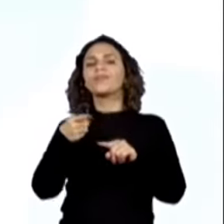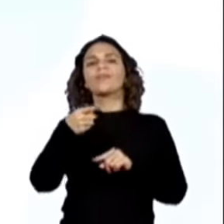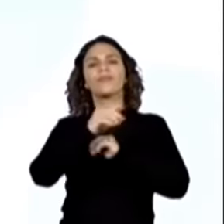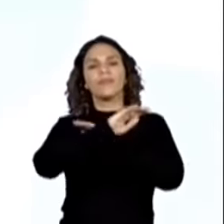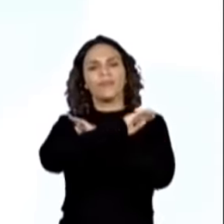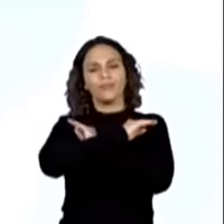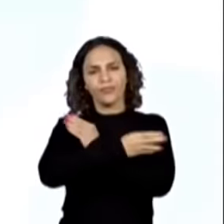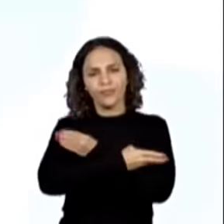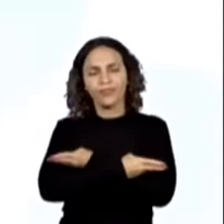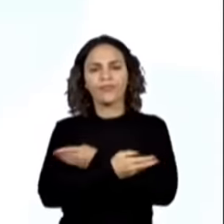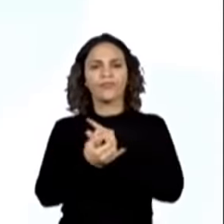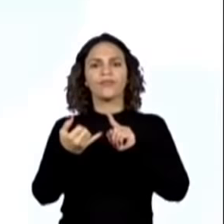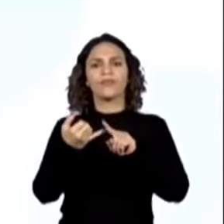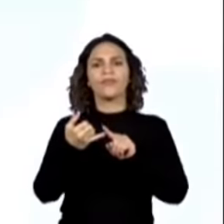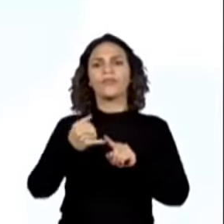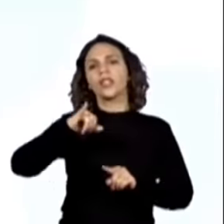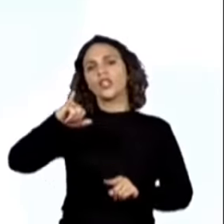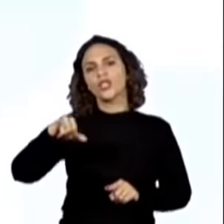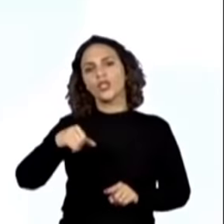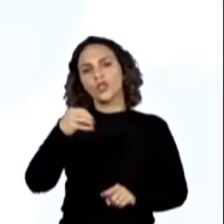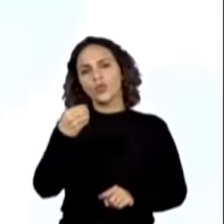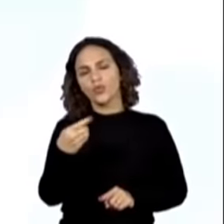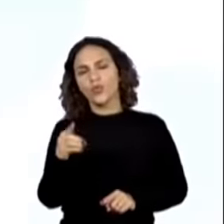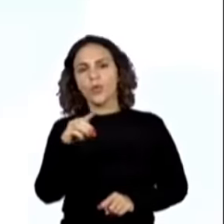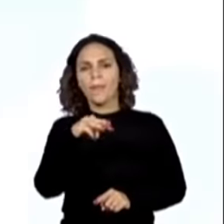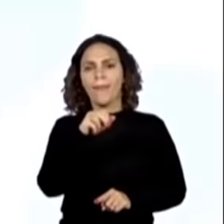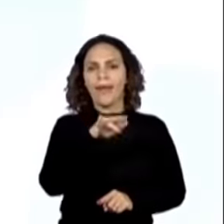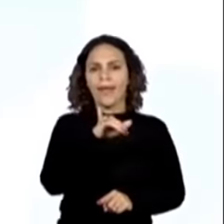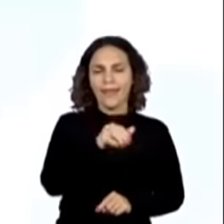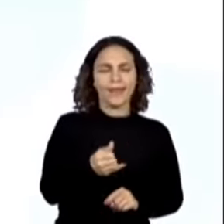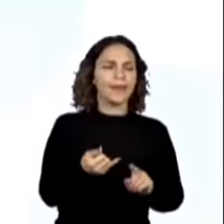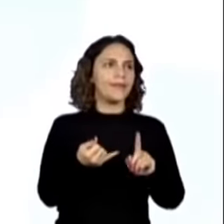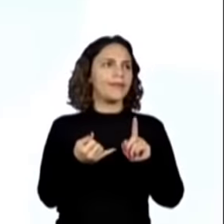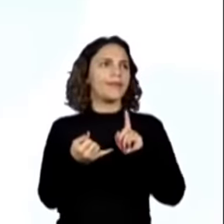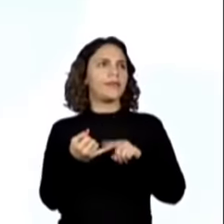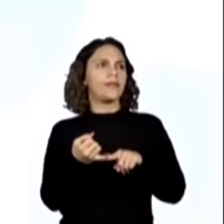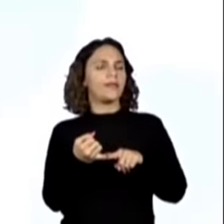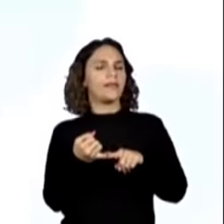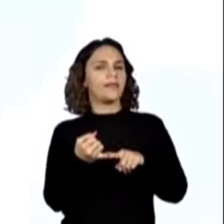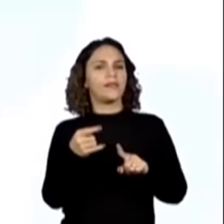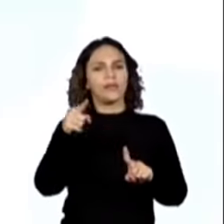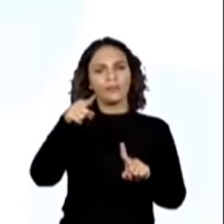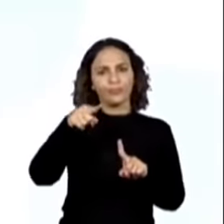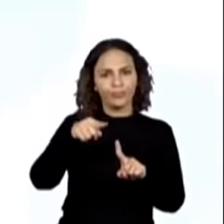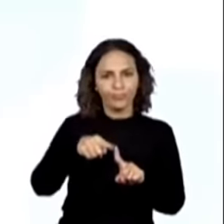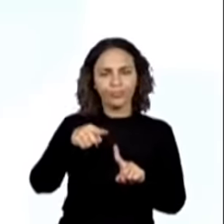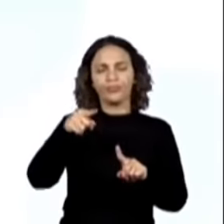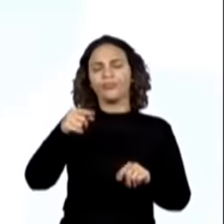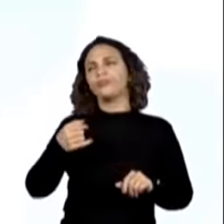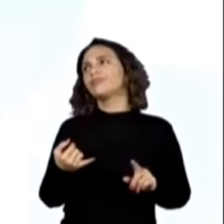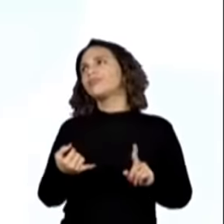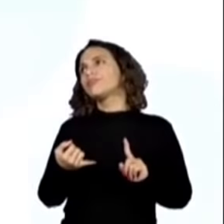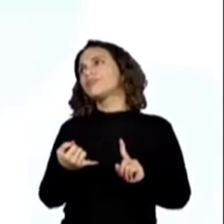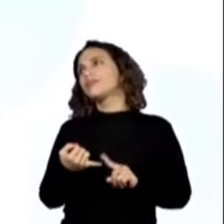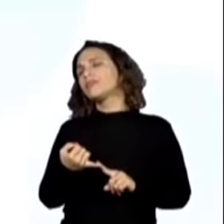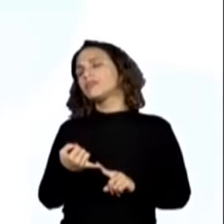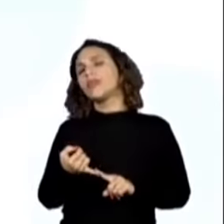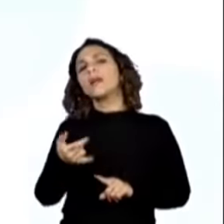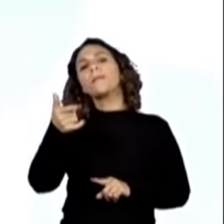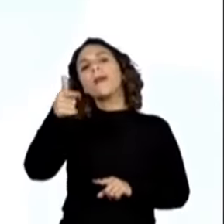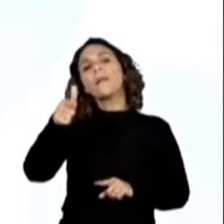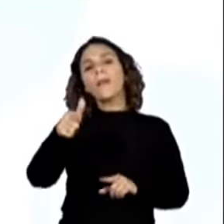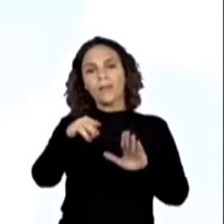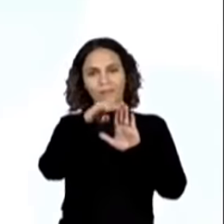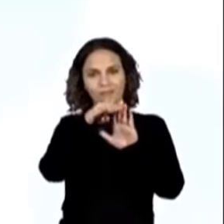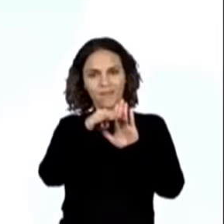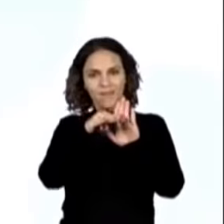tínhamos, né? João e Maria. A Branca de Neve e os Sete Anões. O pessoal já tá falando outros. Mas eu quero saber se da